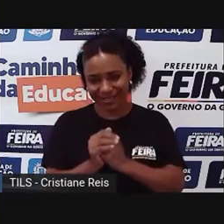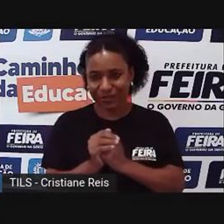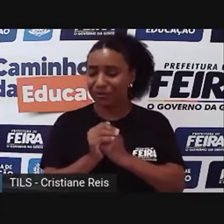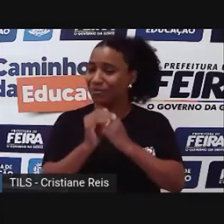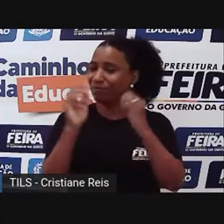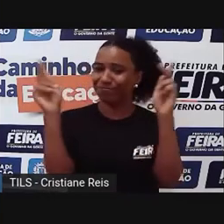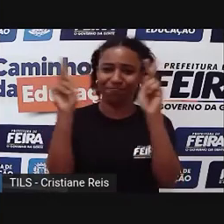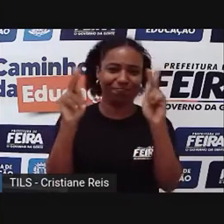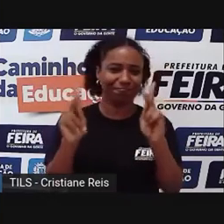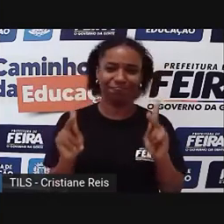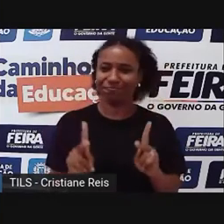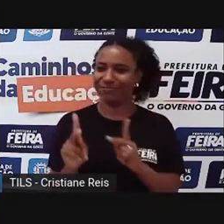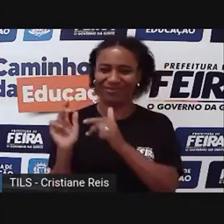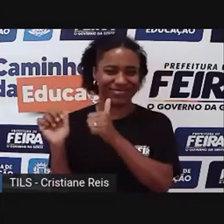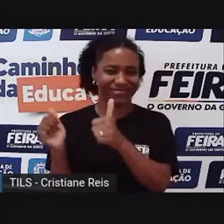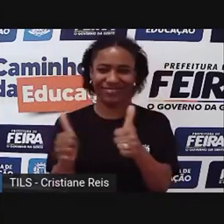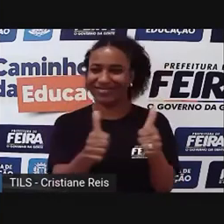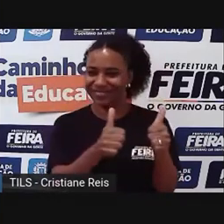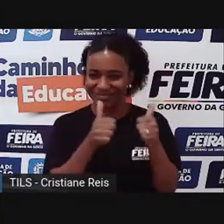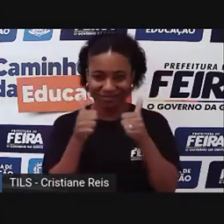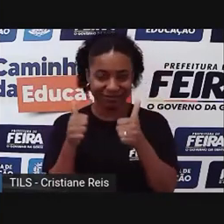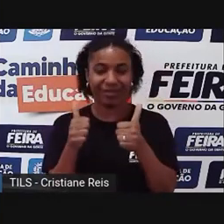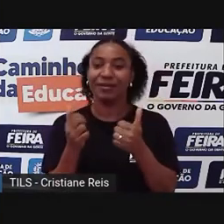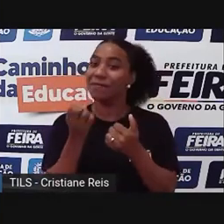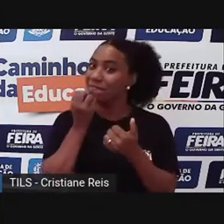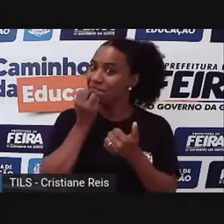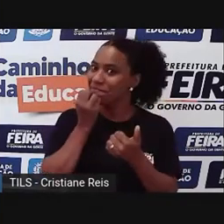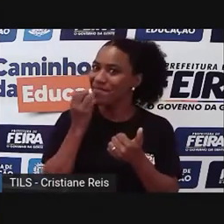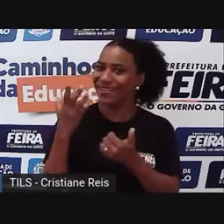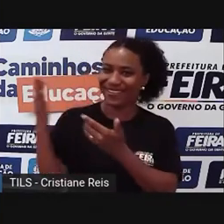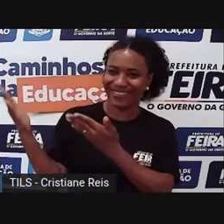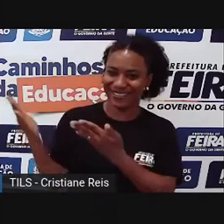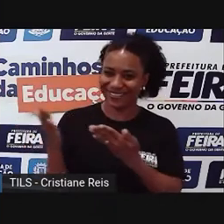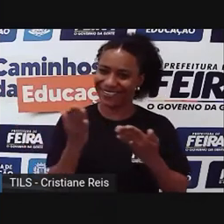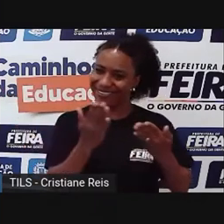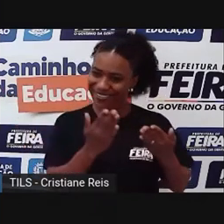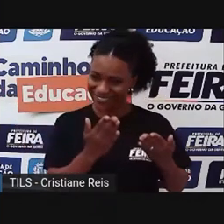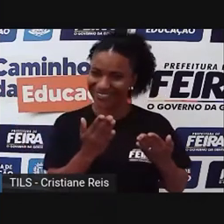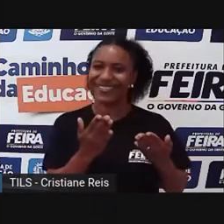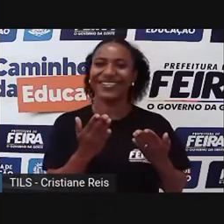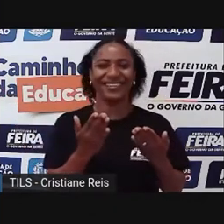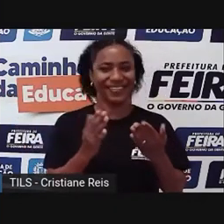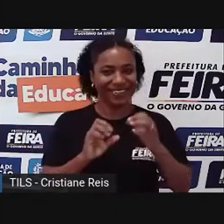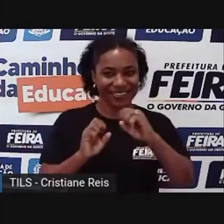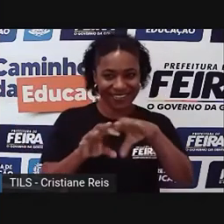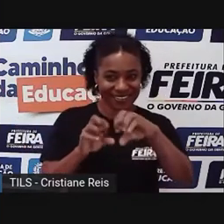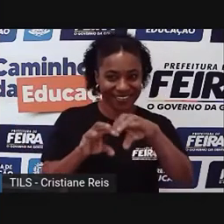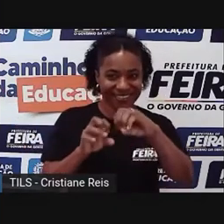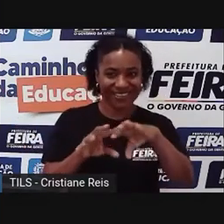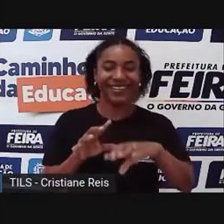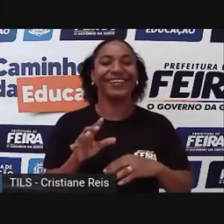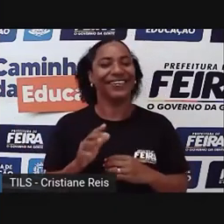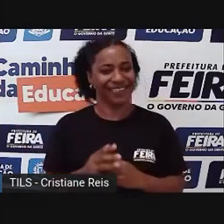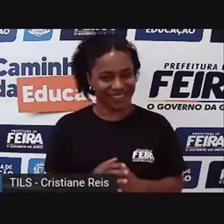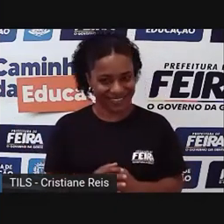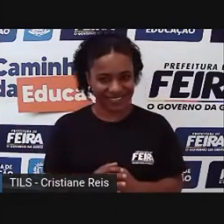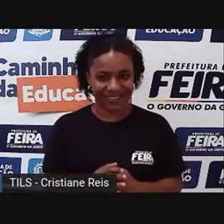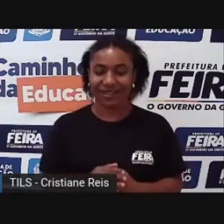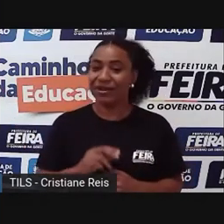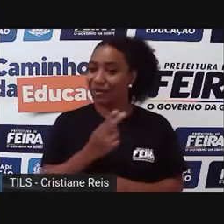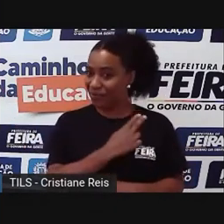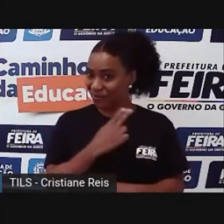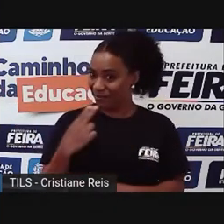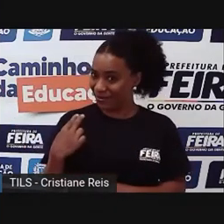Sejam bem-vindos a mais uma aula. Bom, como vocês sabem, eu sou a professora